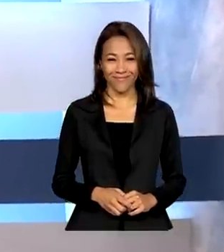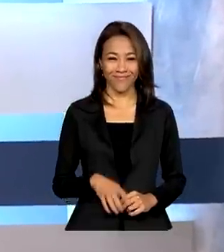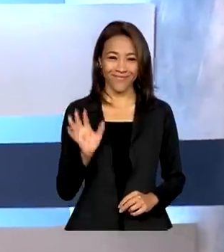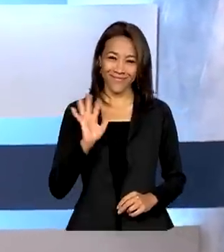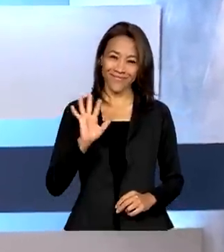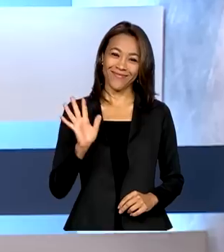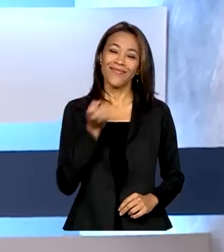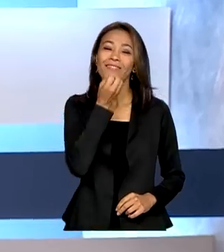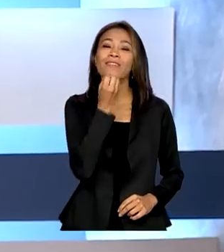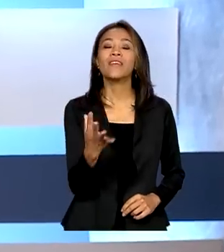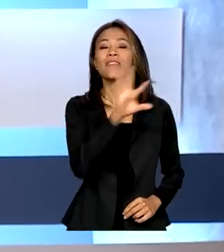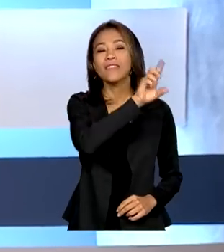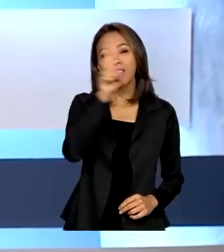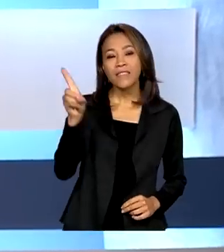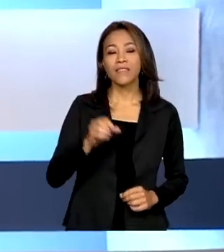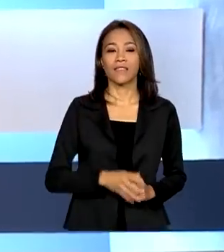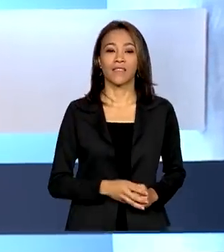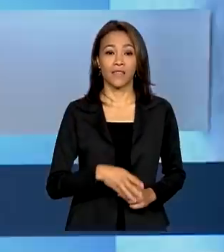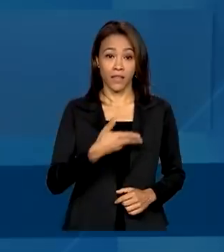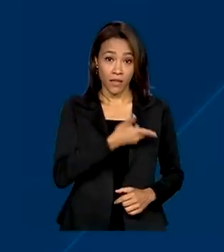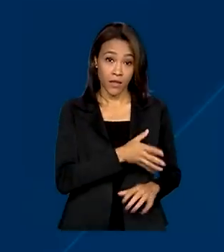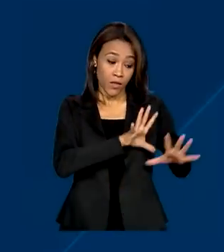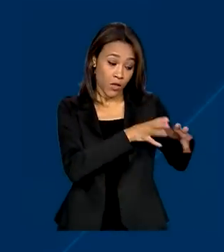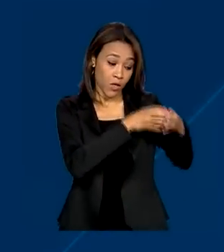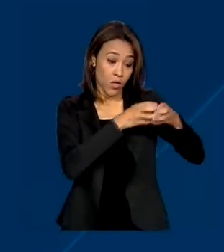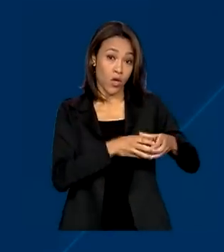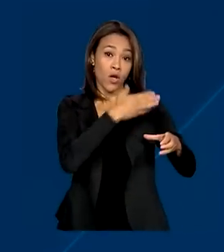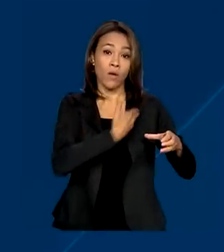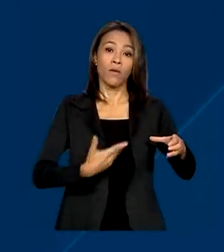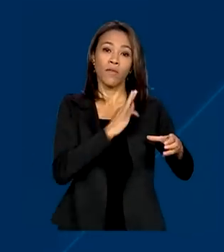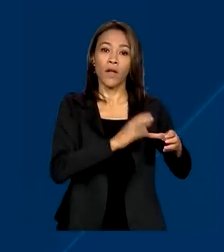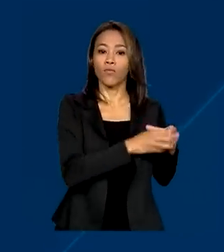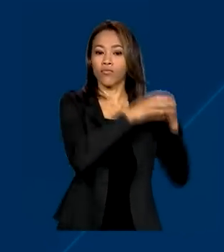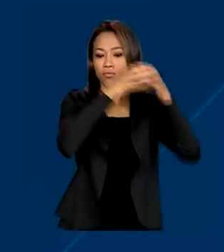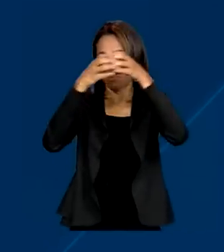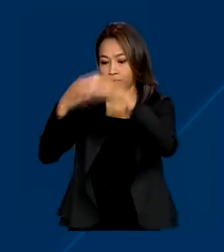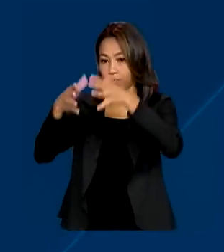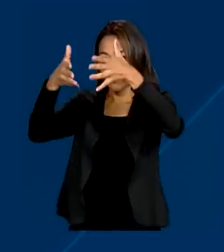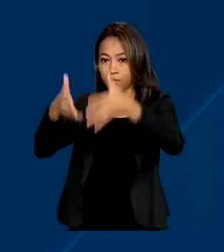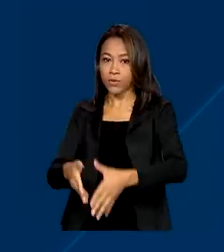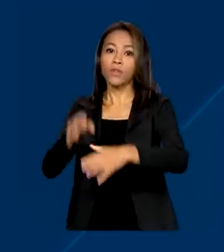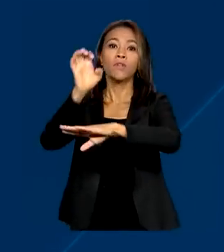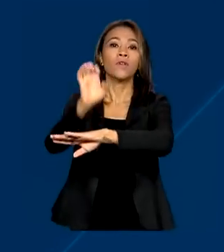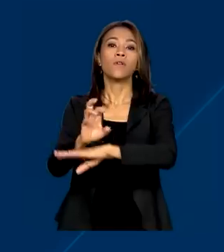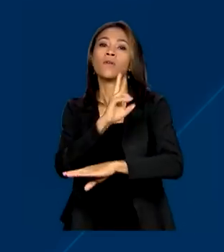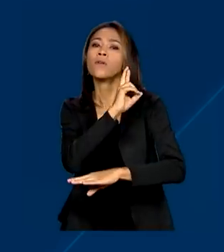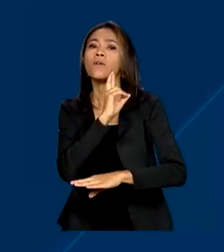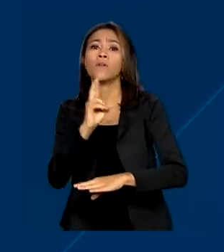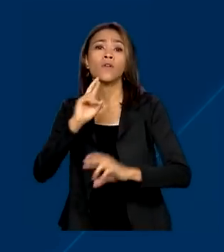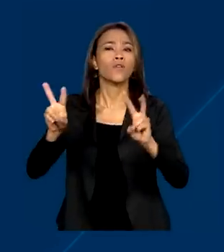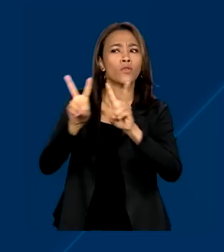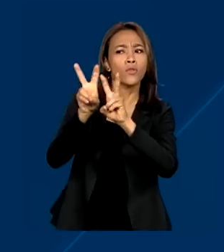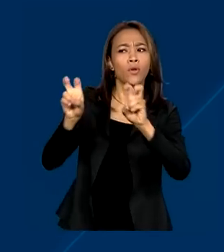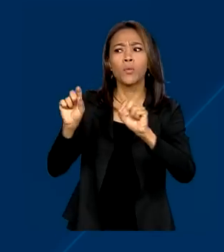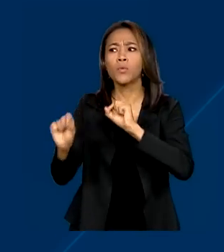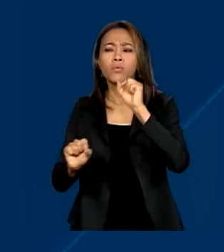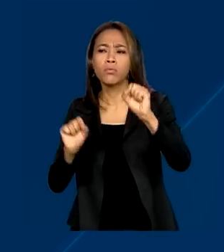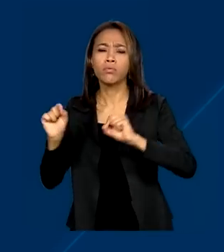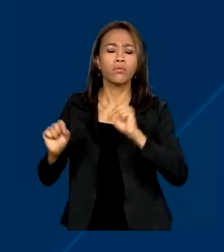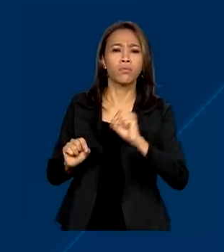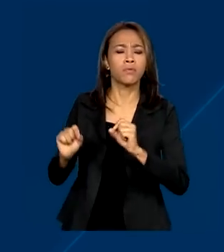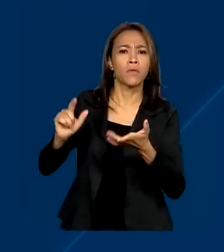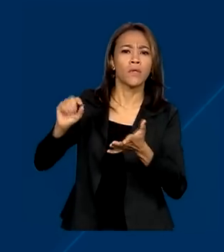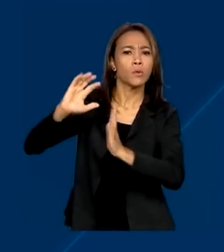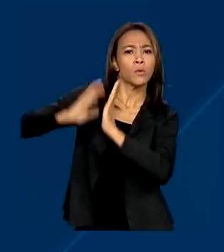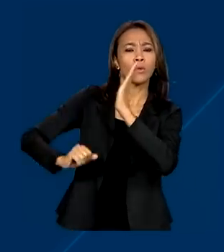Olá, bom dia pra você. Comitiva do governo federal chega a Roraima para apurar as violações de direitos humanos contra